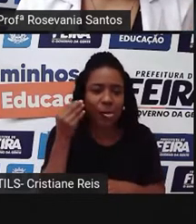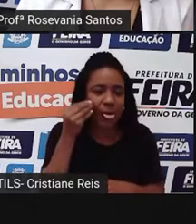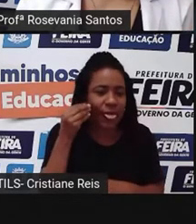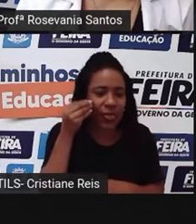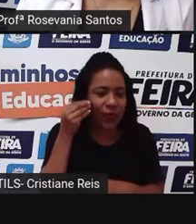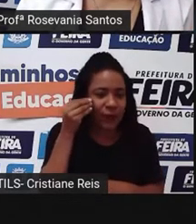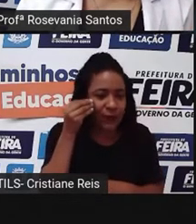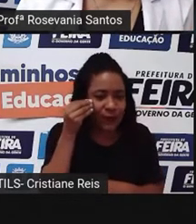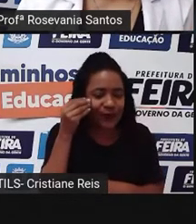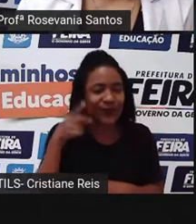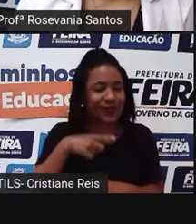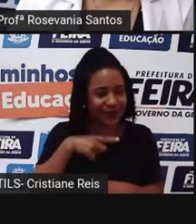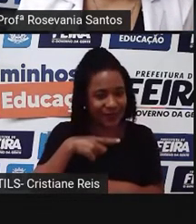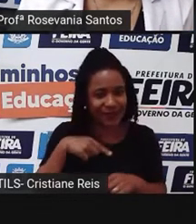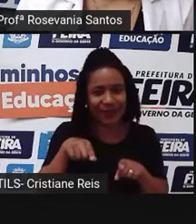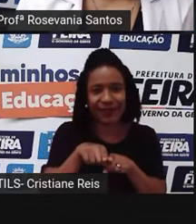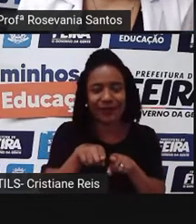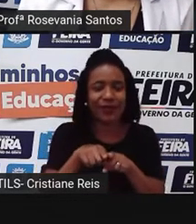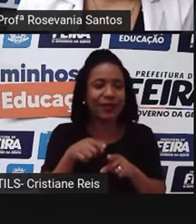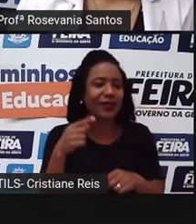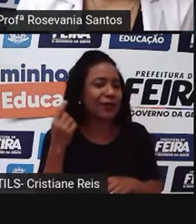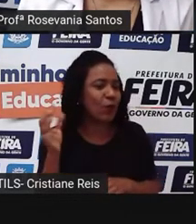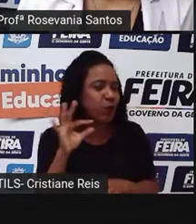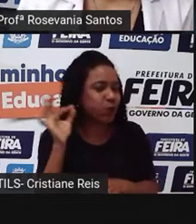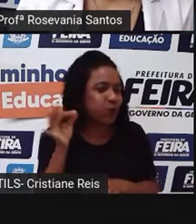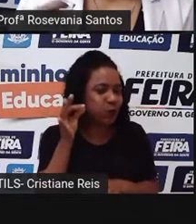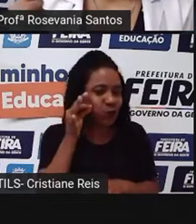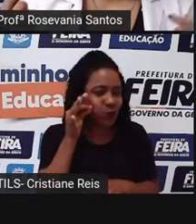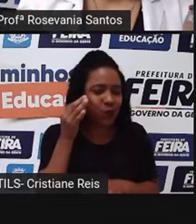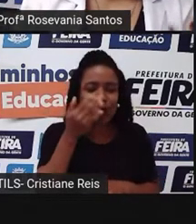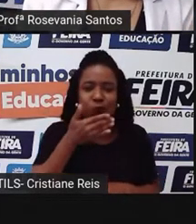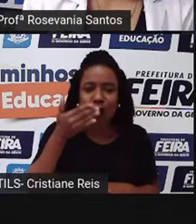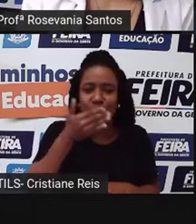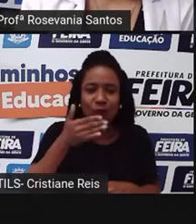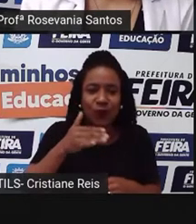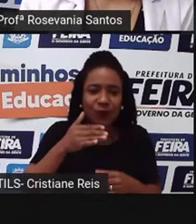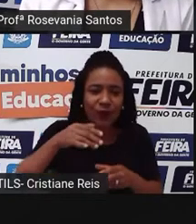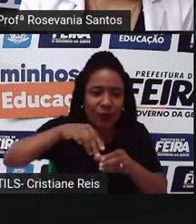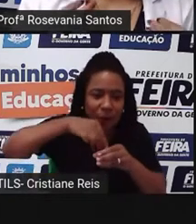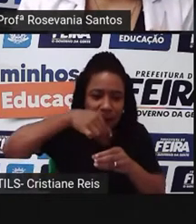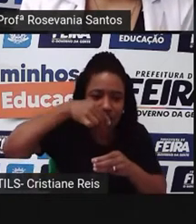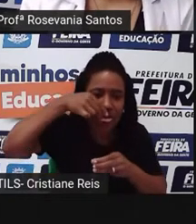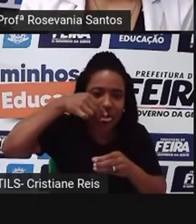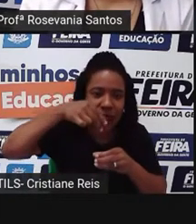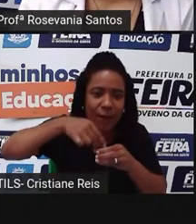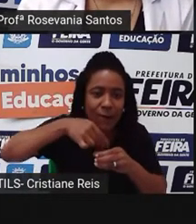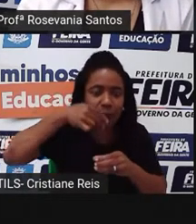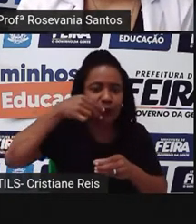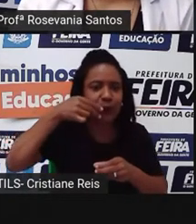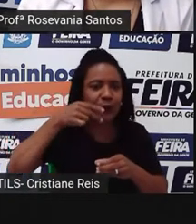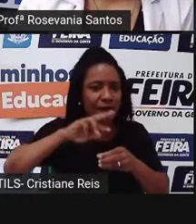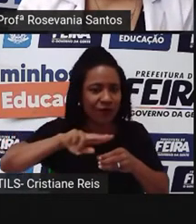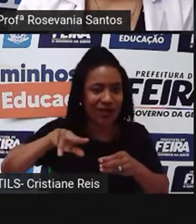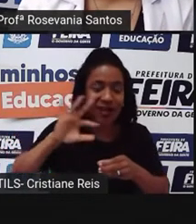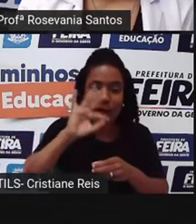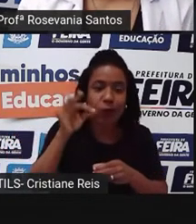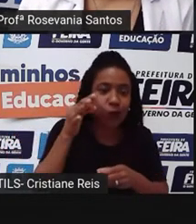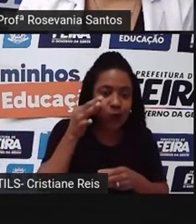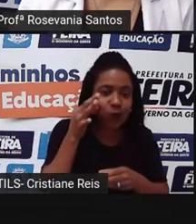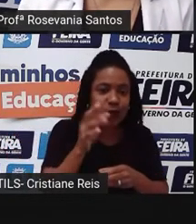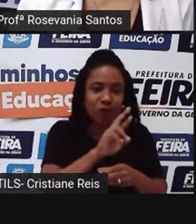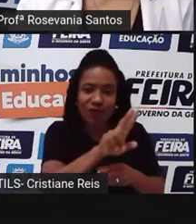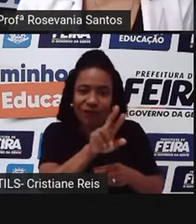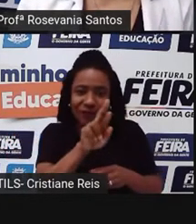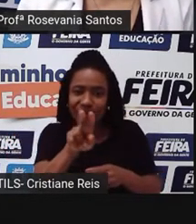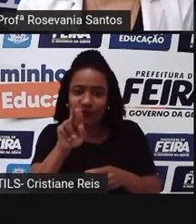abelha, aí você experimenta o mel ali na hora, conhece os diversos tipos de espécies de abelhas, né? Que a gente